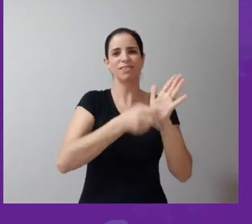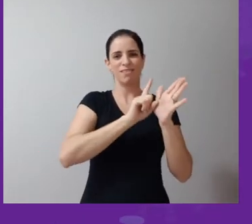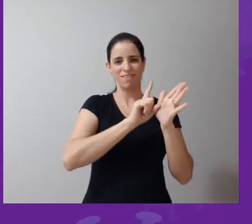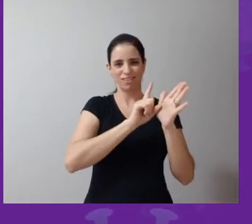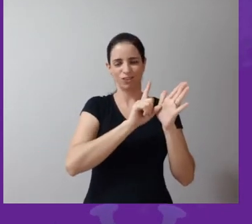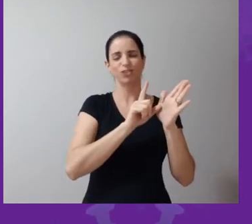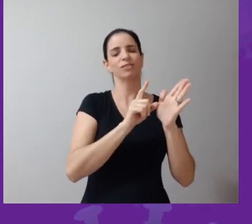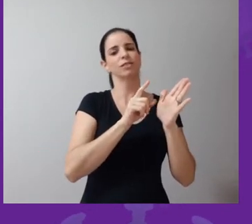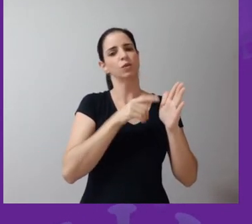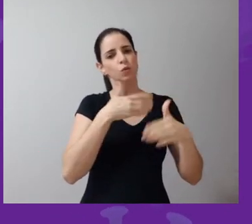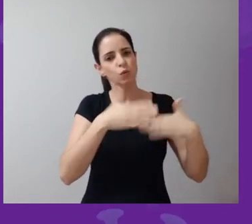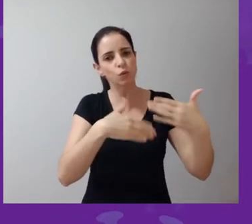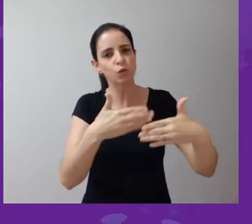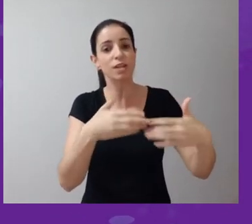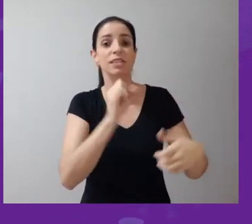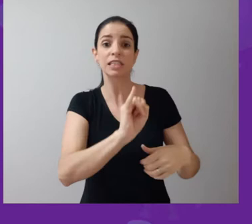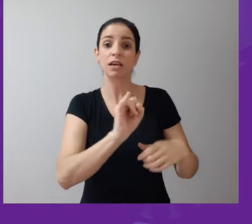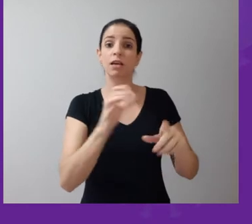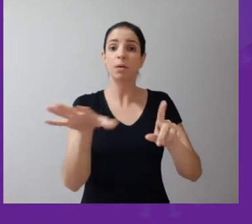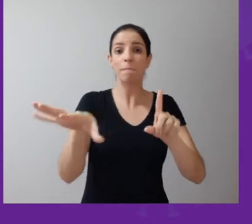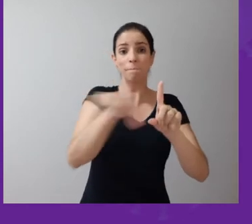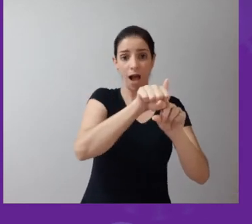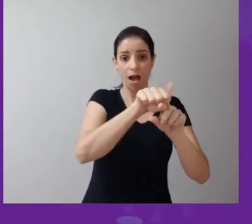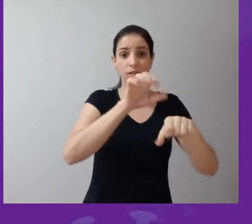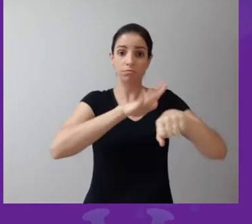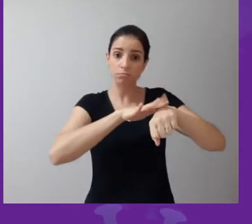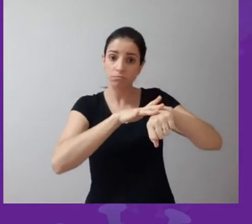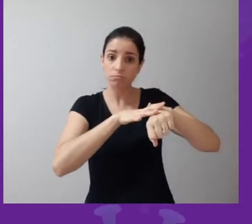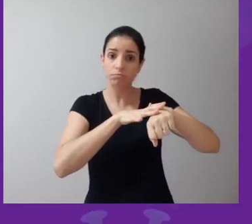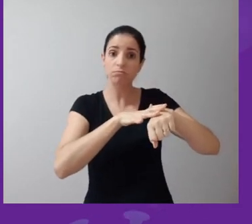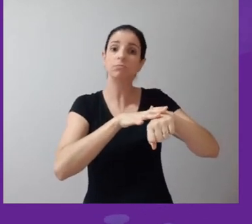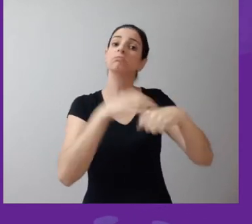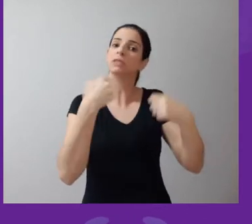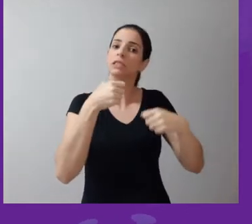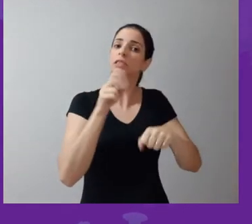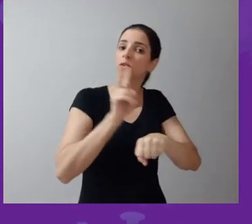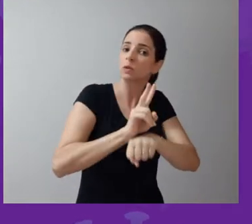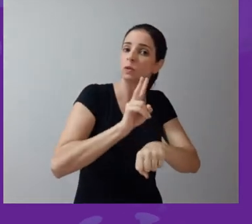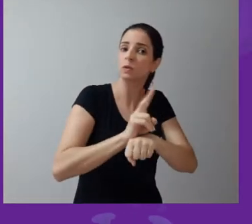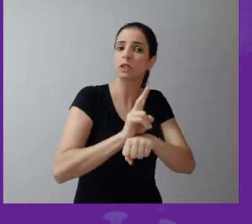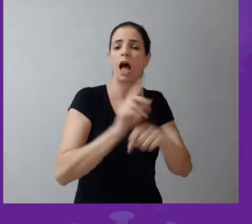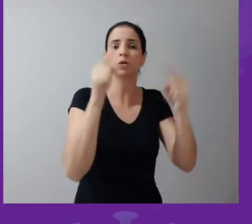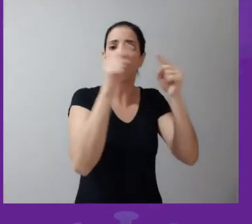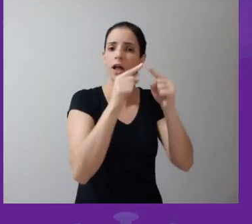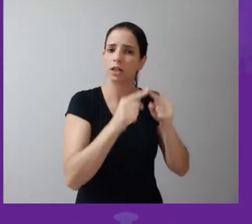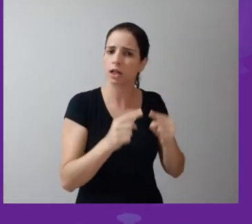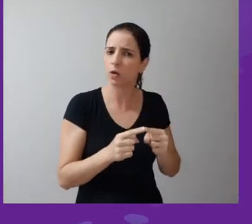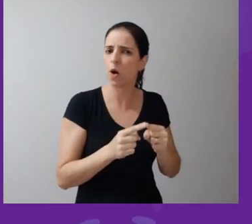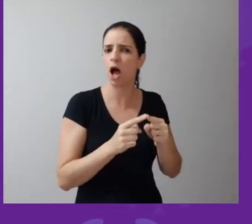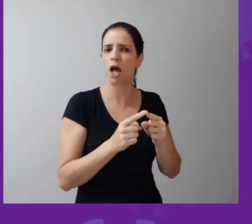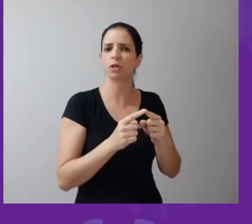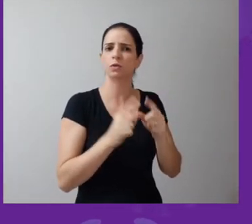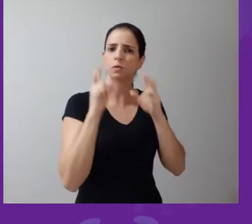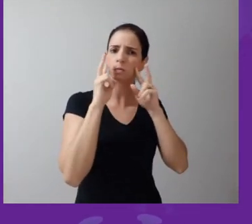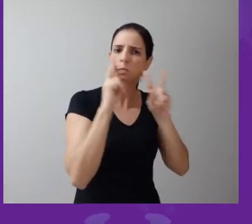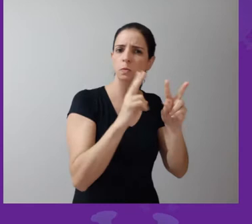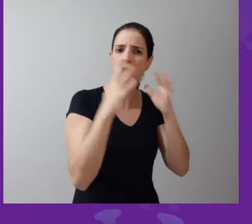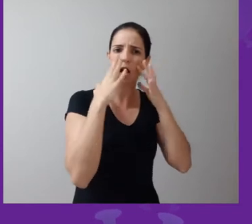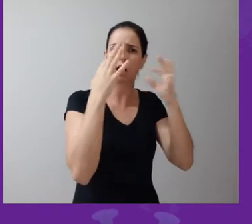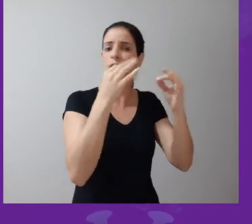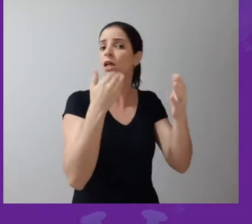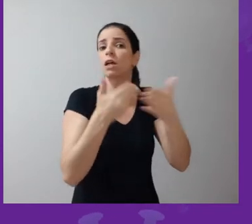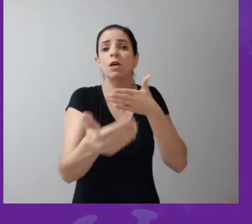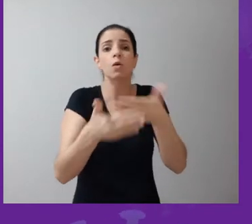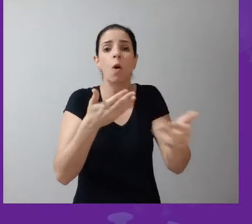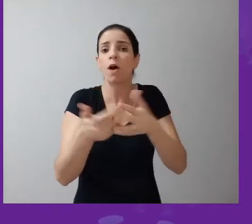coronavírus. Se ela adoecer com coronavírus, receber os cuidados adequados, a vigilância adequada e todo o tratamento como qualquer